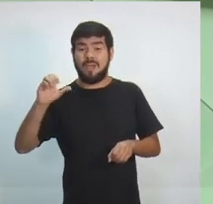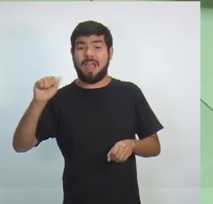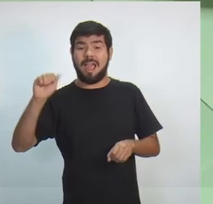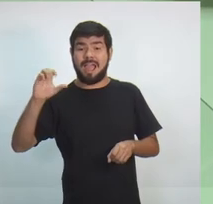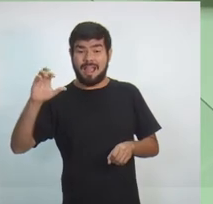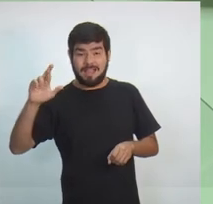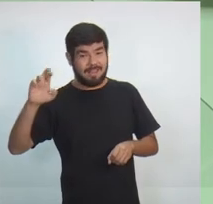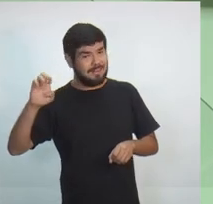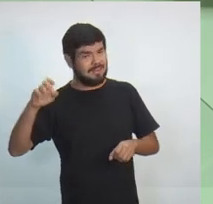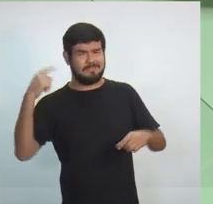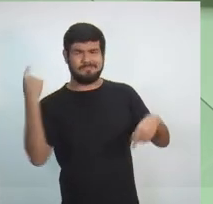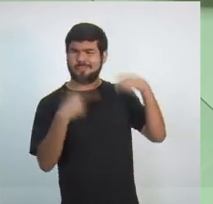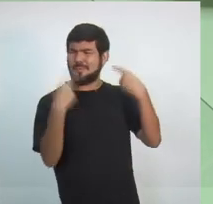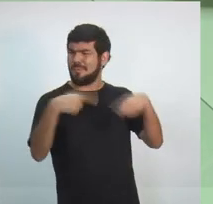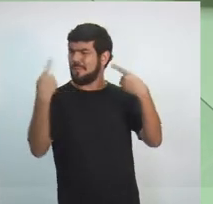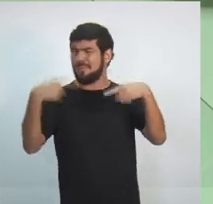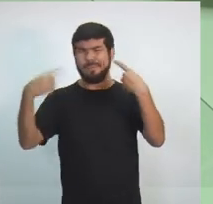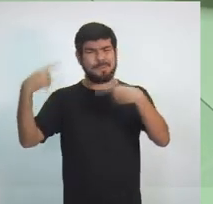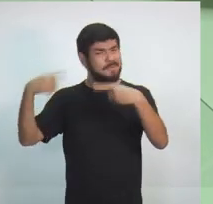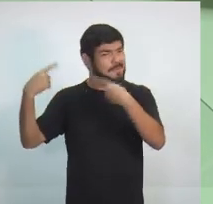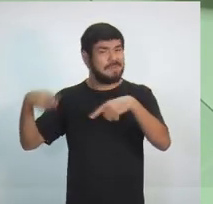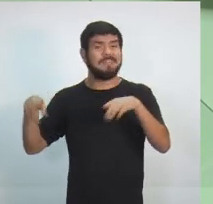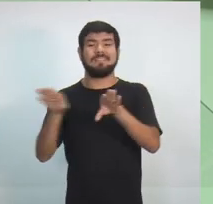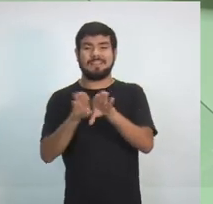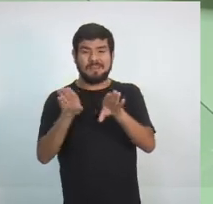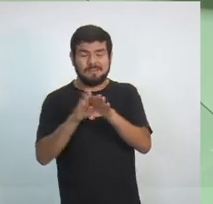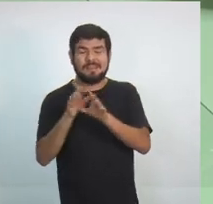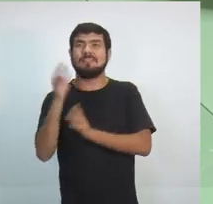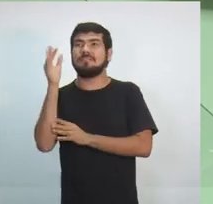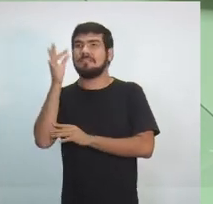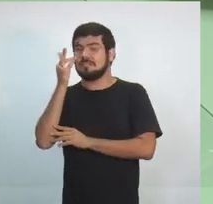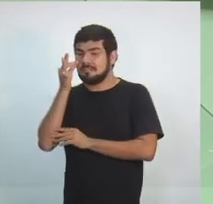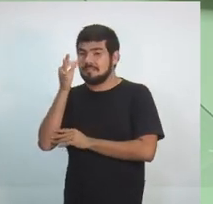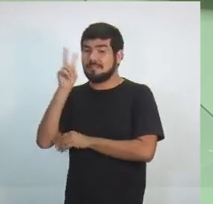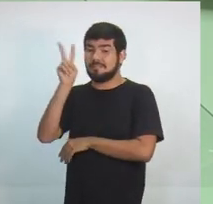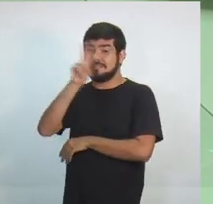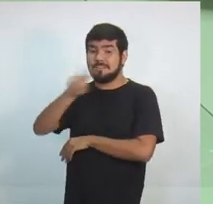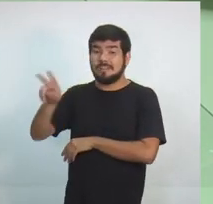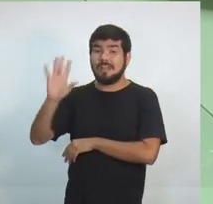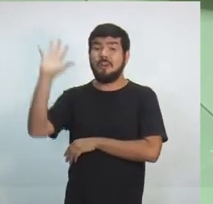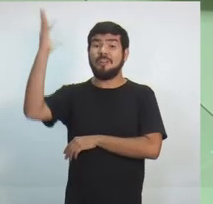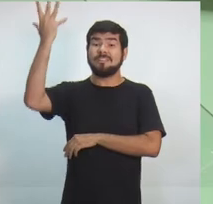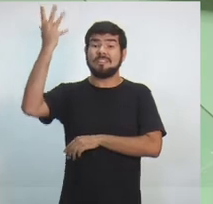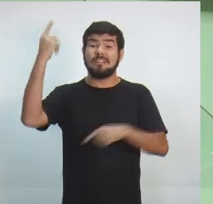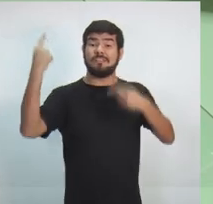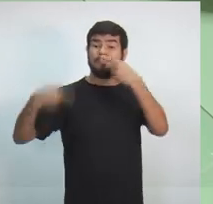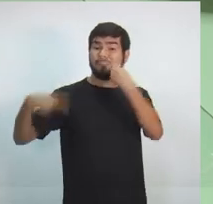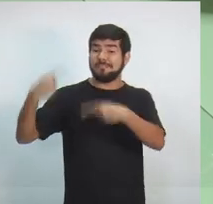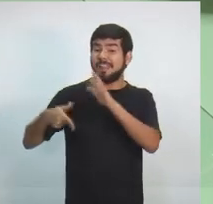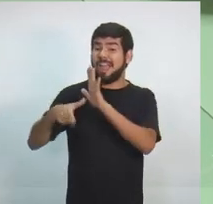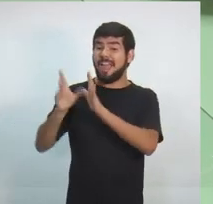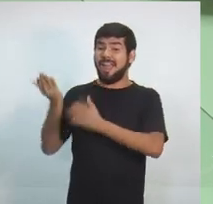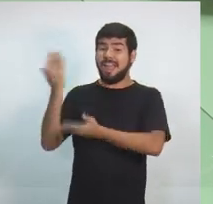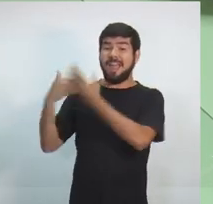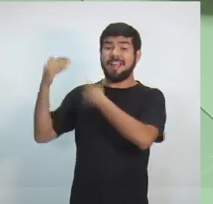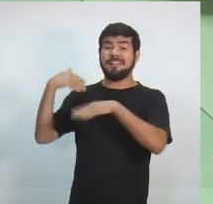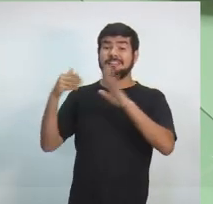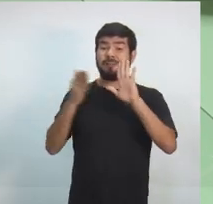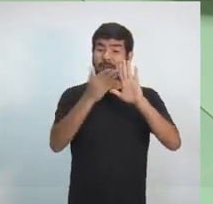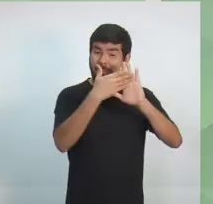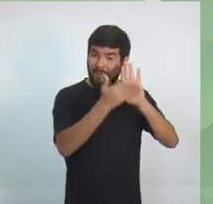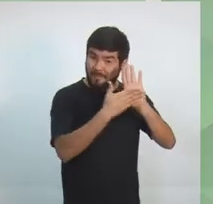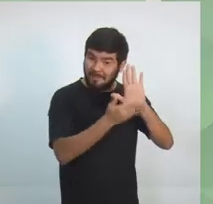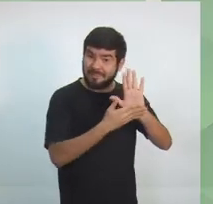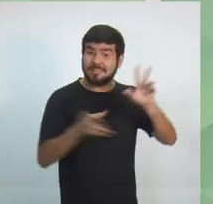Acre. Na íntegra, todo mundo em Boca do Acre também vai poder acompanhar o que foi discutido aqui, o que foi conversado, quais são as propostas